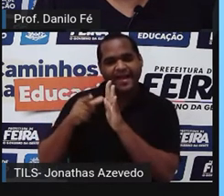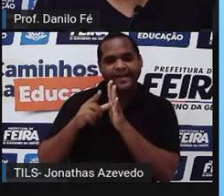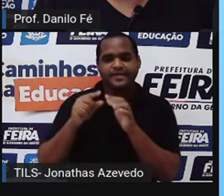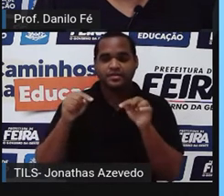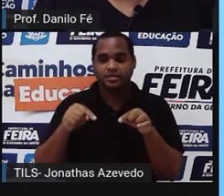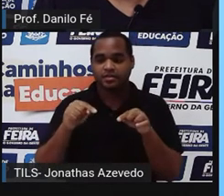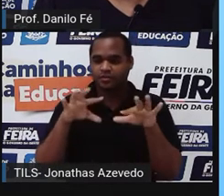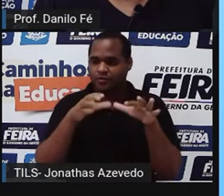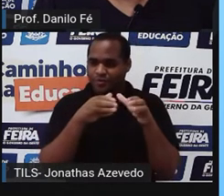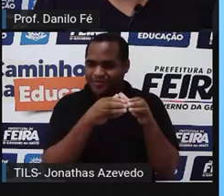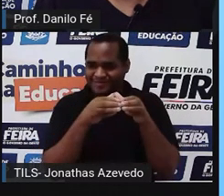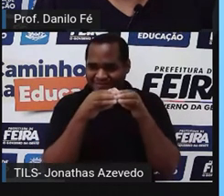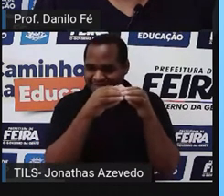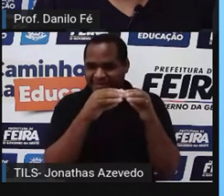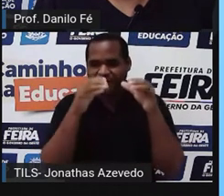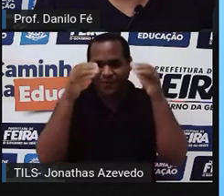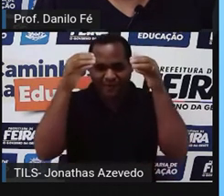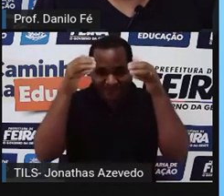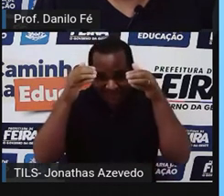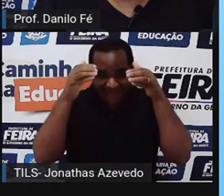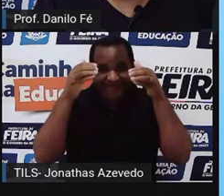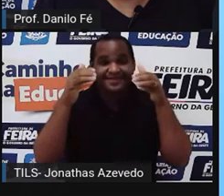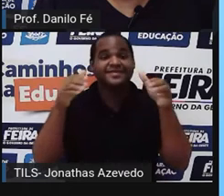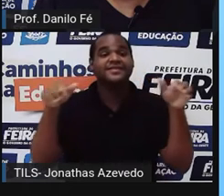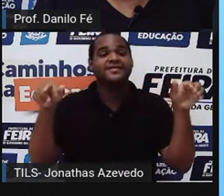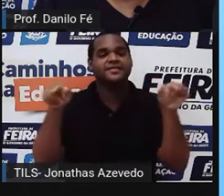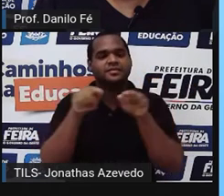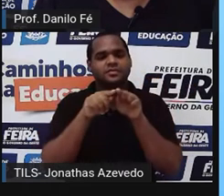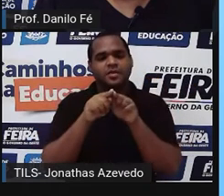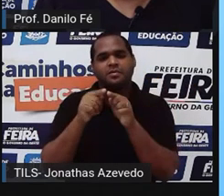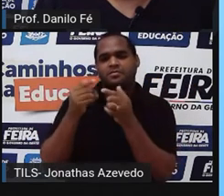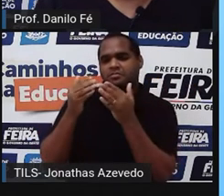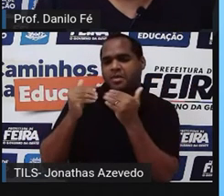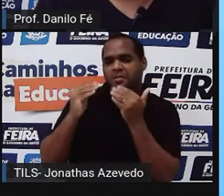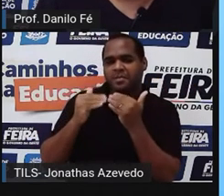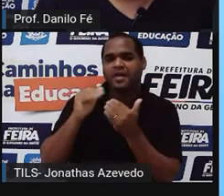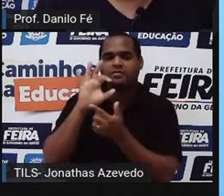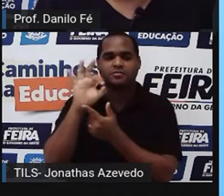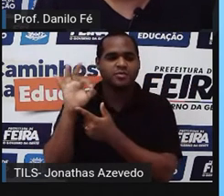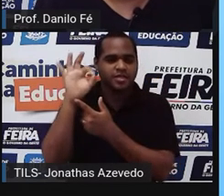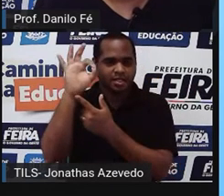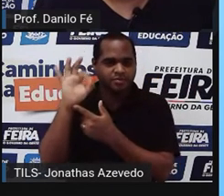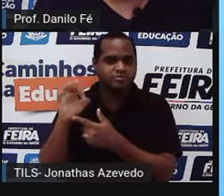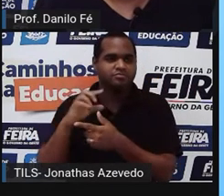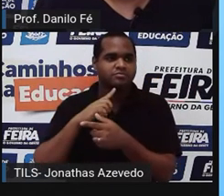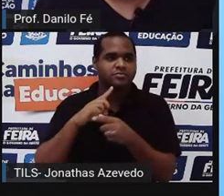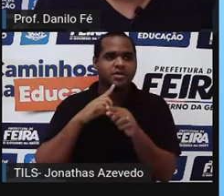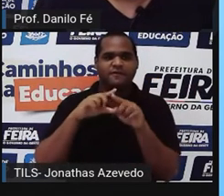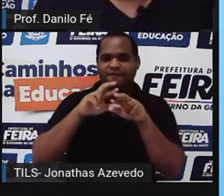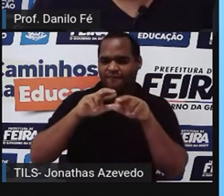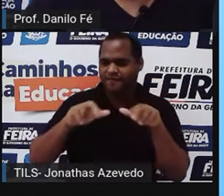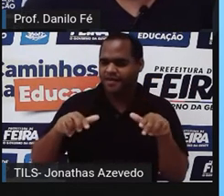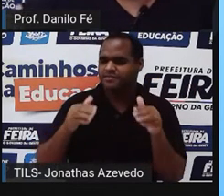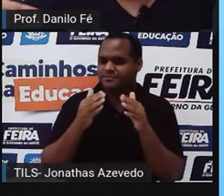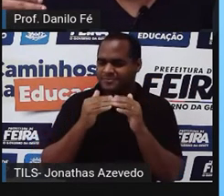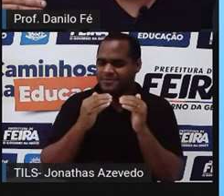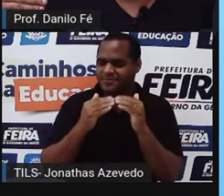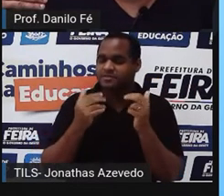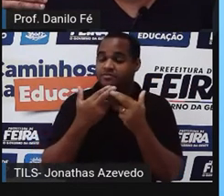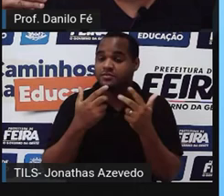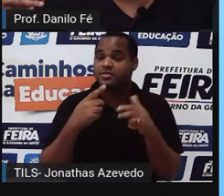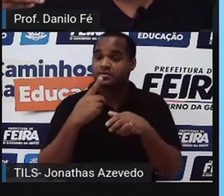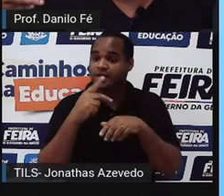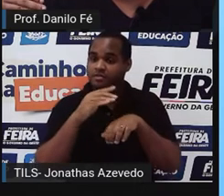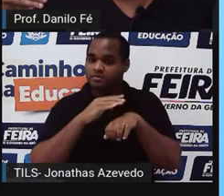colônia. Ele isenta de tributos, importação de algumas matérias-primas. Ele vai